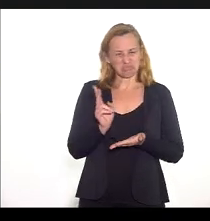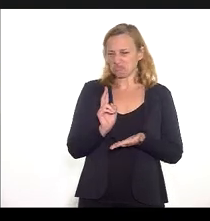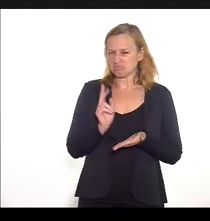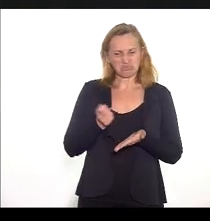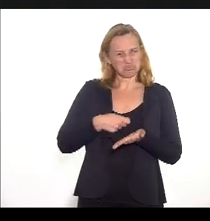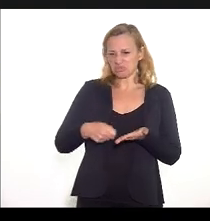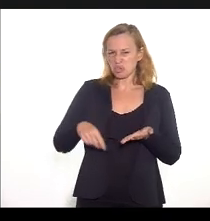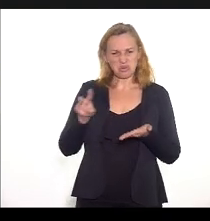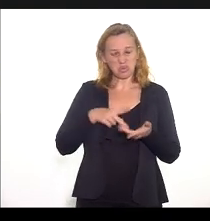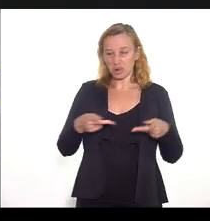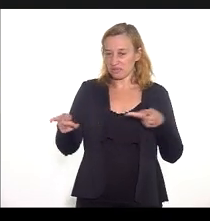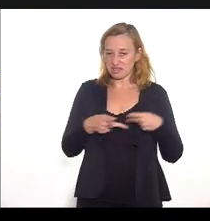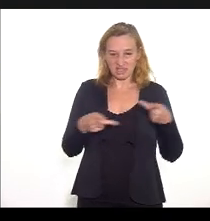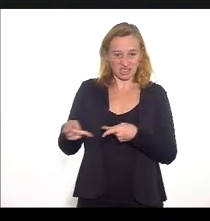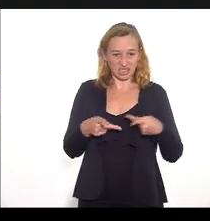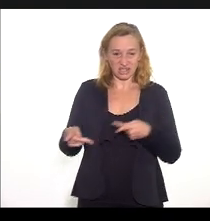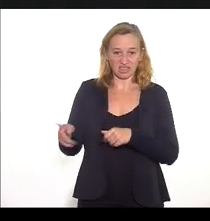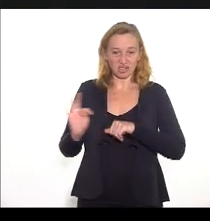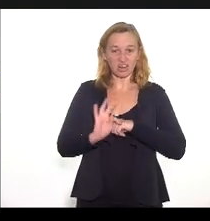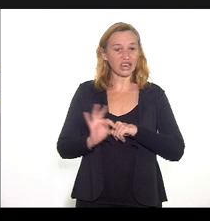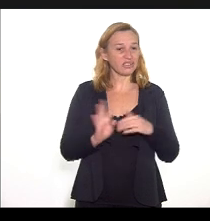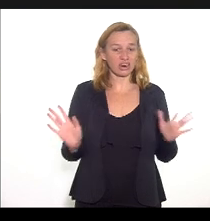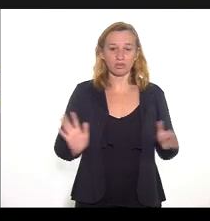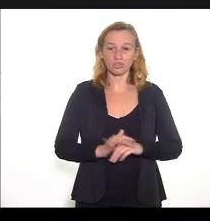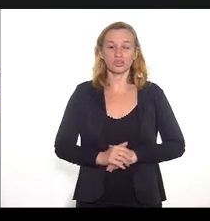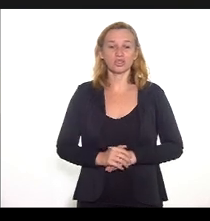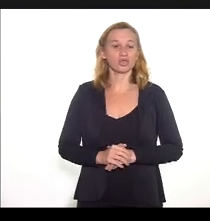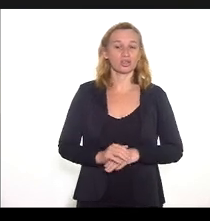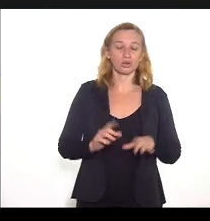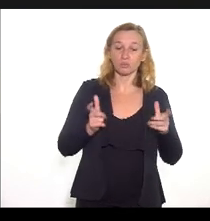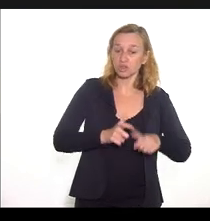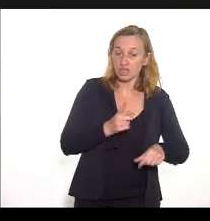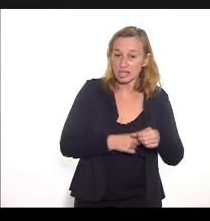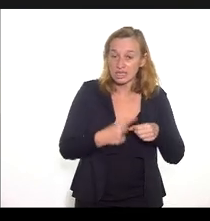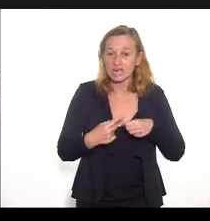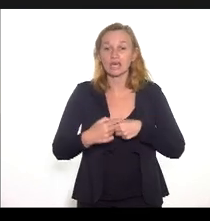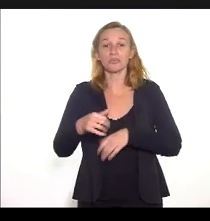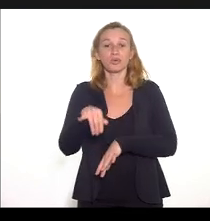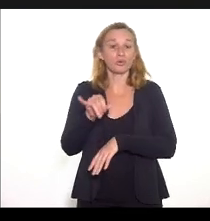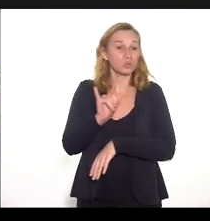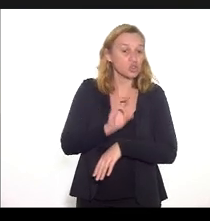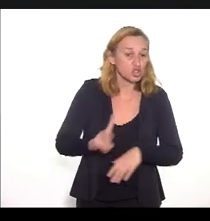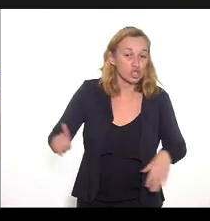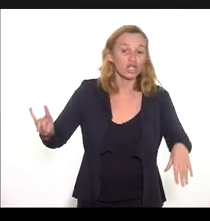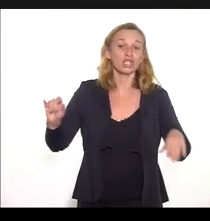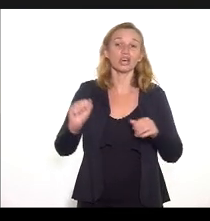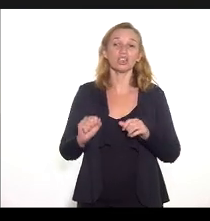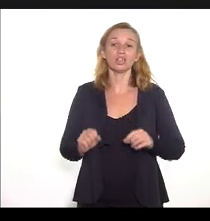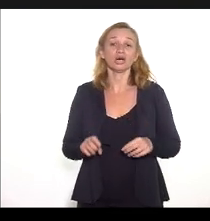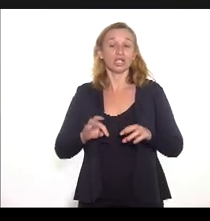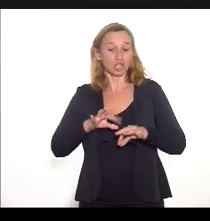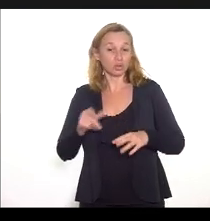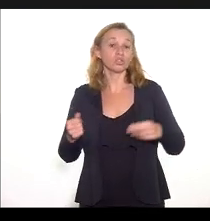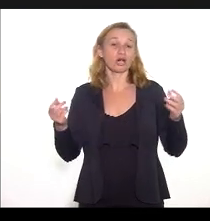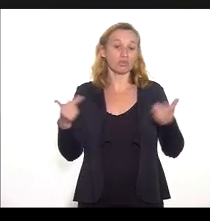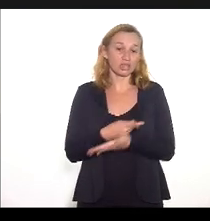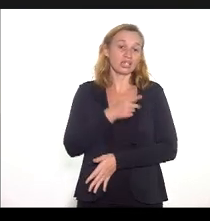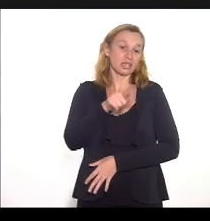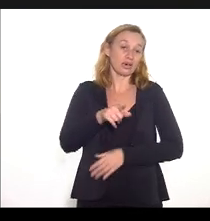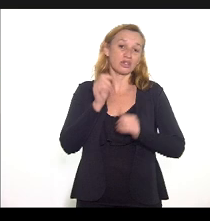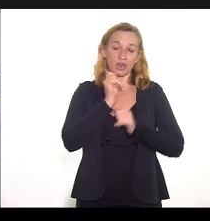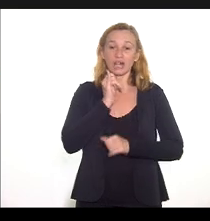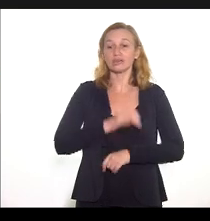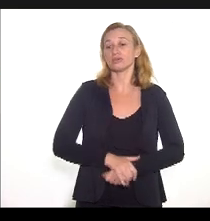Aqui está o número da visita, qual foi a unidade, que município que ela fica, qual foi a data, e aqui a situação do